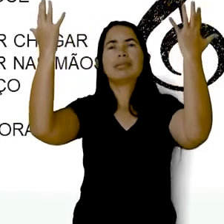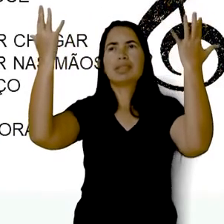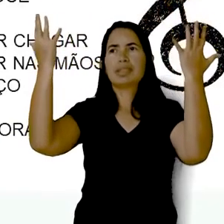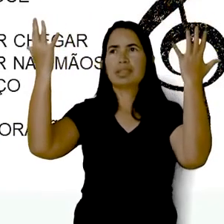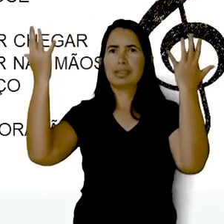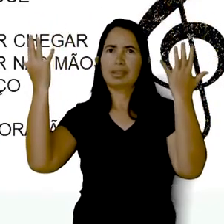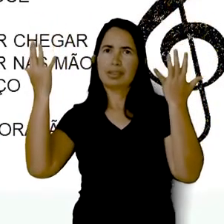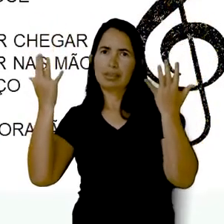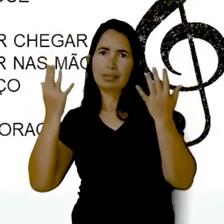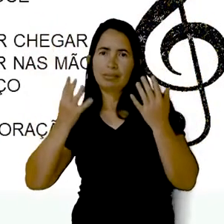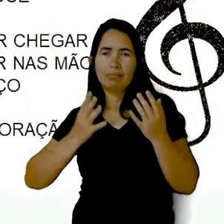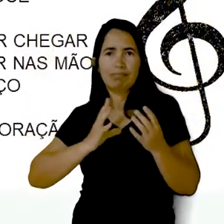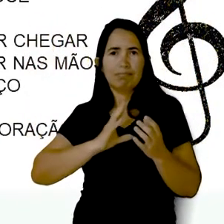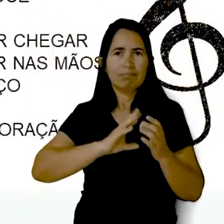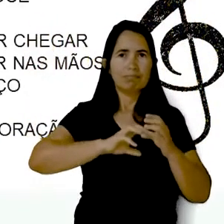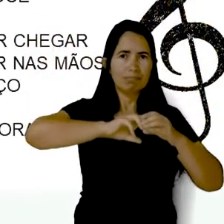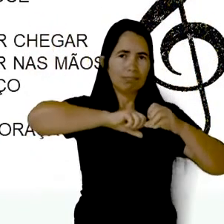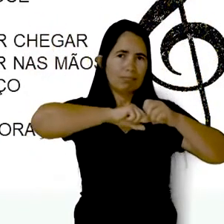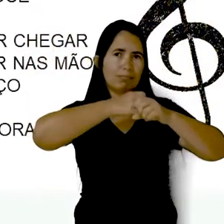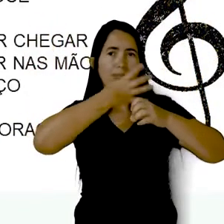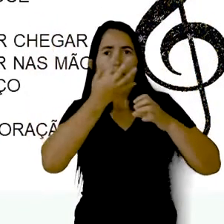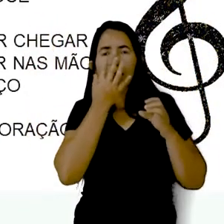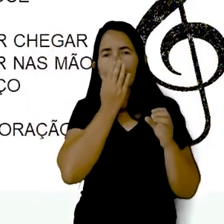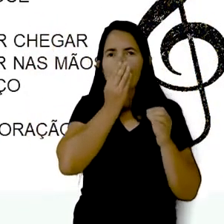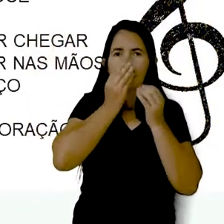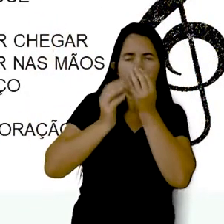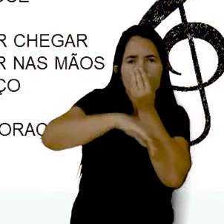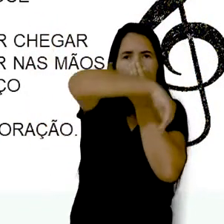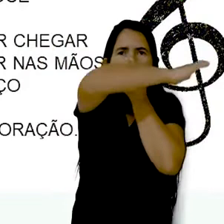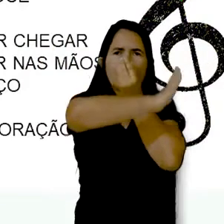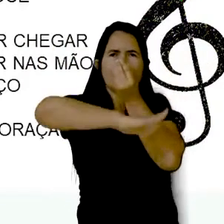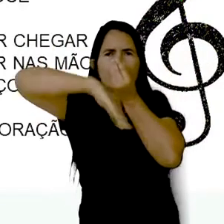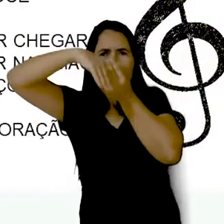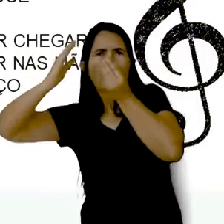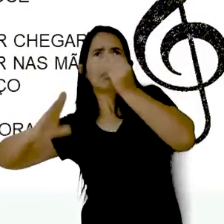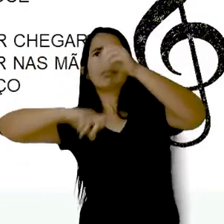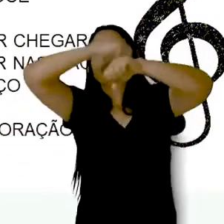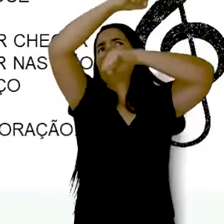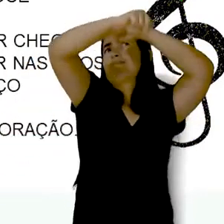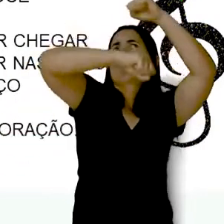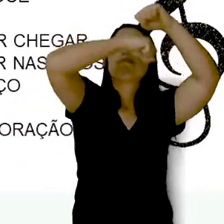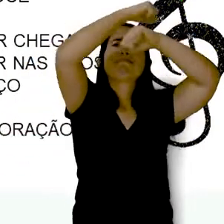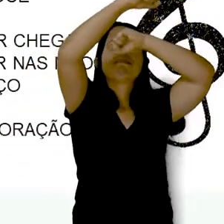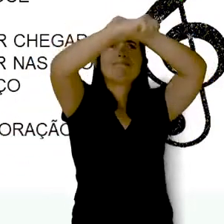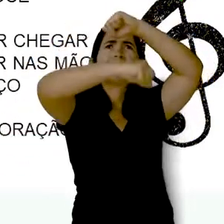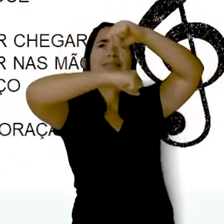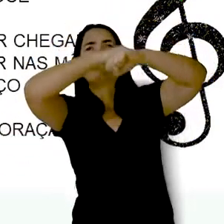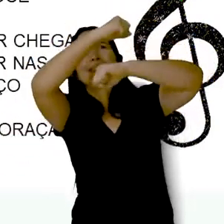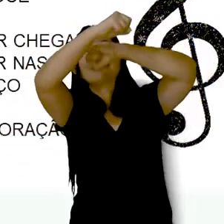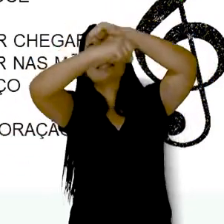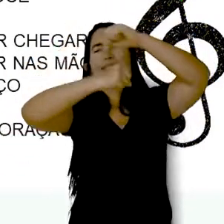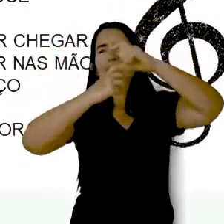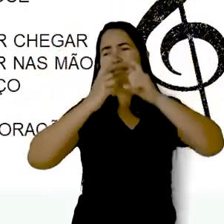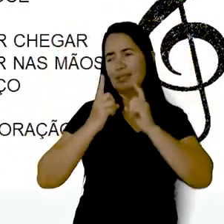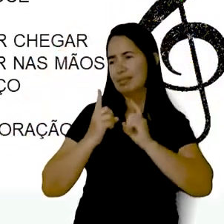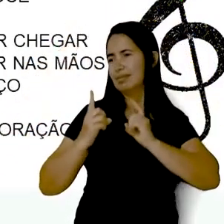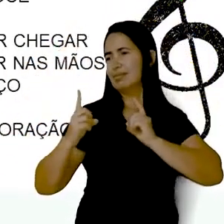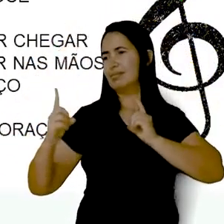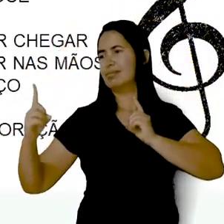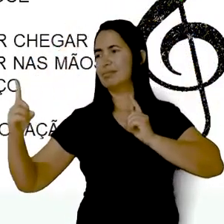Amor sem beijinho Pochecha sem Claudinho Sou eu, assim sem você